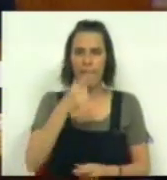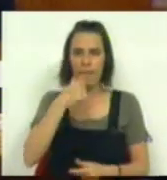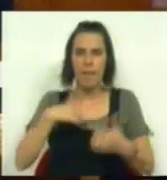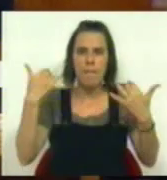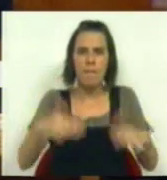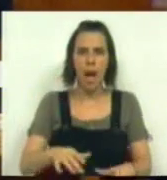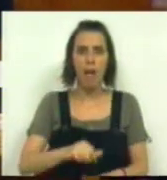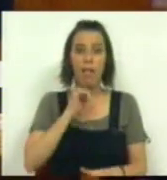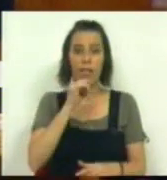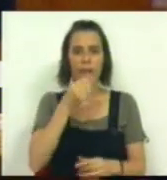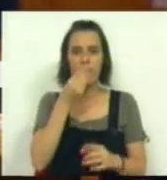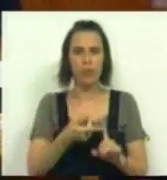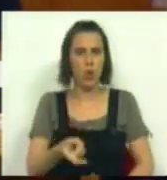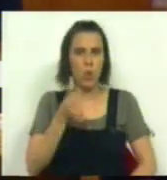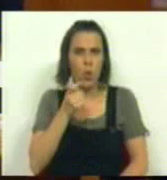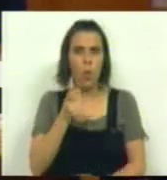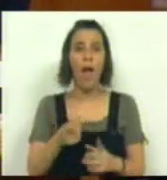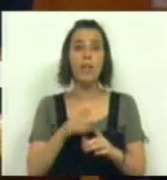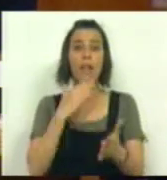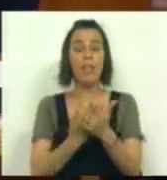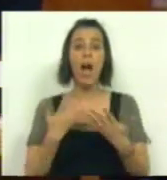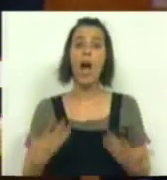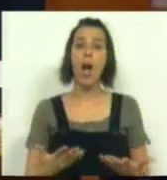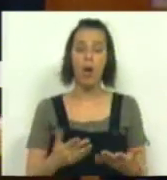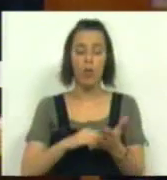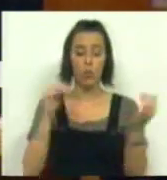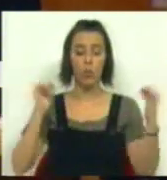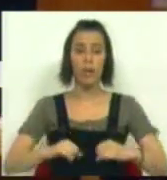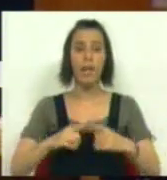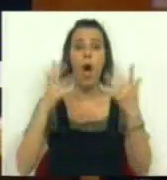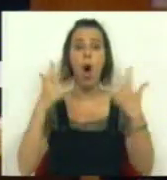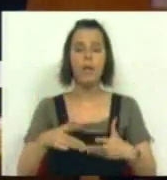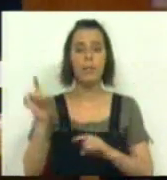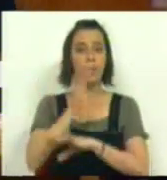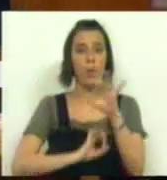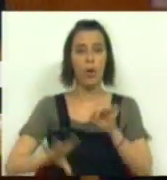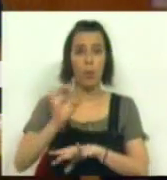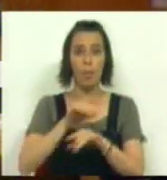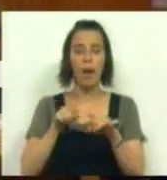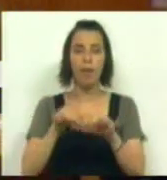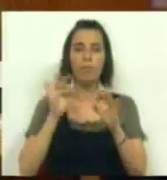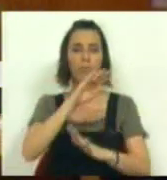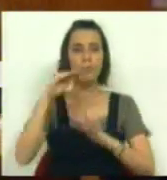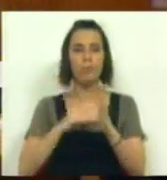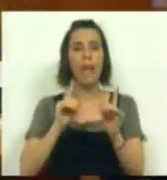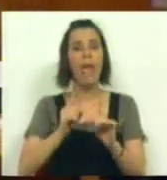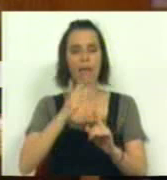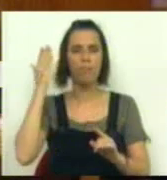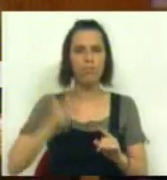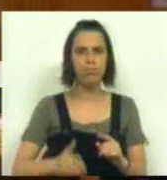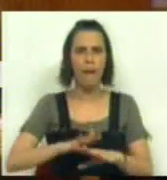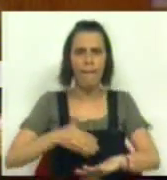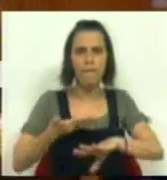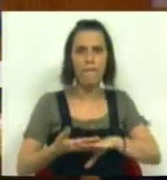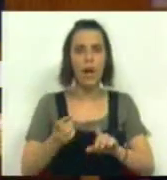erradas, socialmente cruéis, que desembocaram agora num tratado orçamental europeu que é a consagração da austeridade,